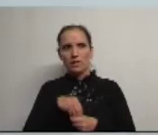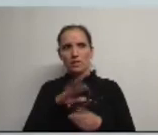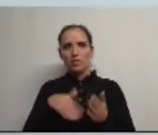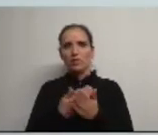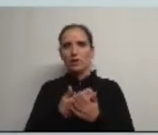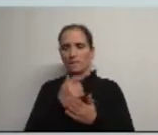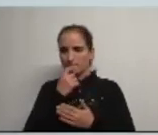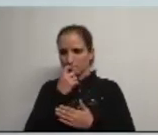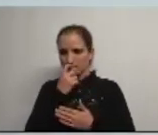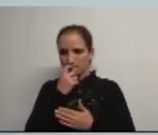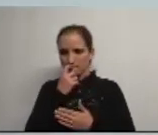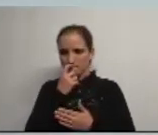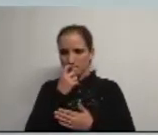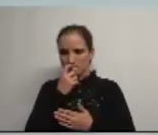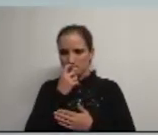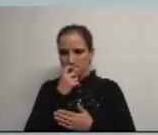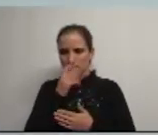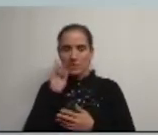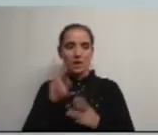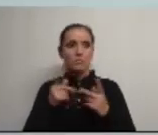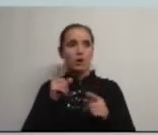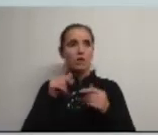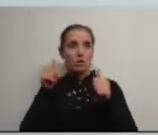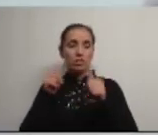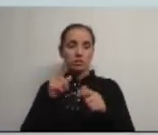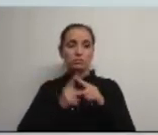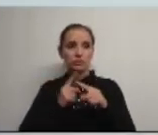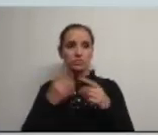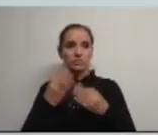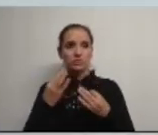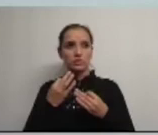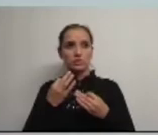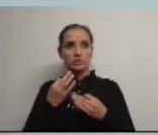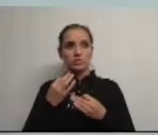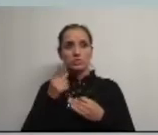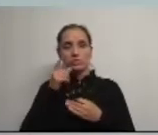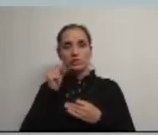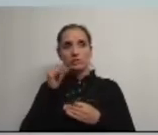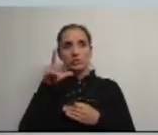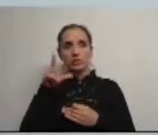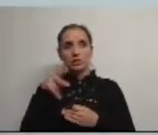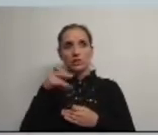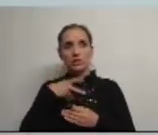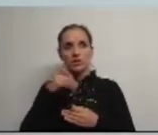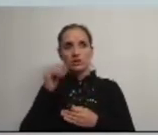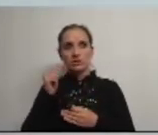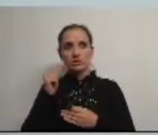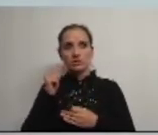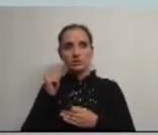11 à câmara porque nota positiva com a intervenção do doutor Gilandeiro baixei para 10